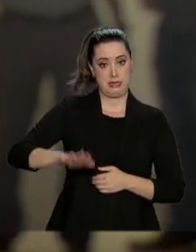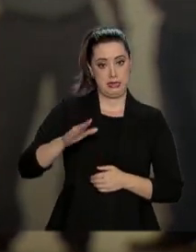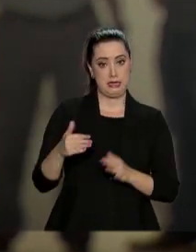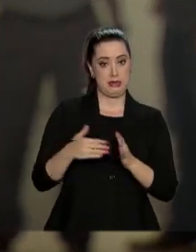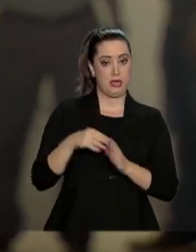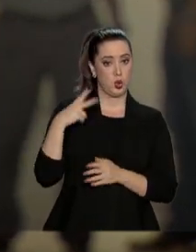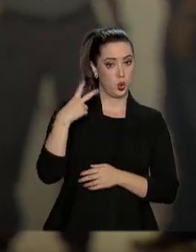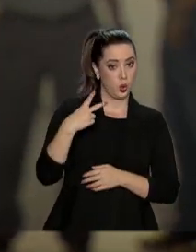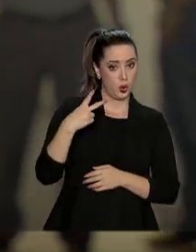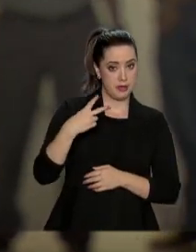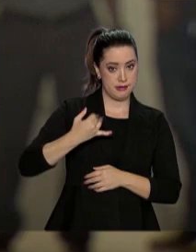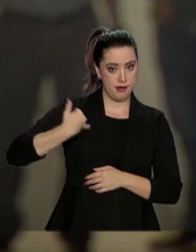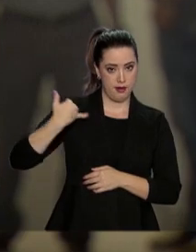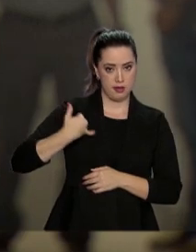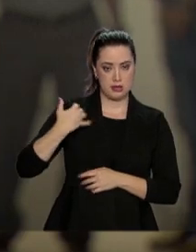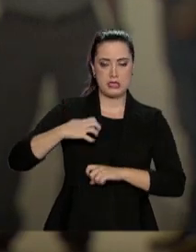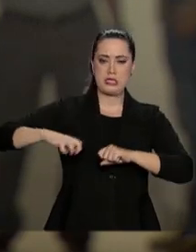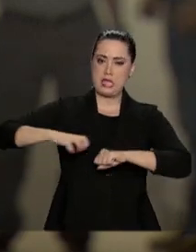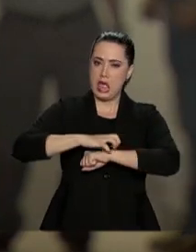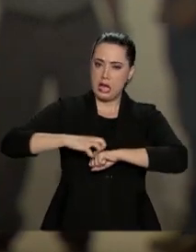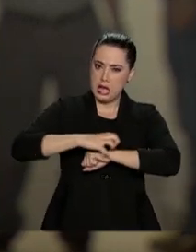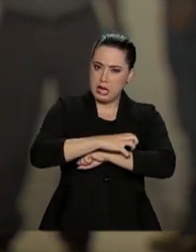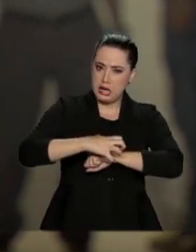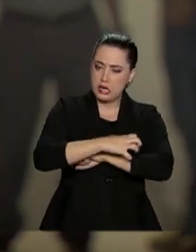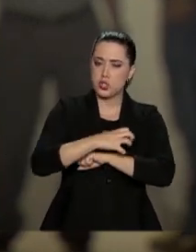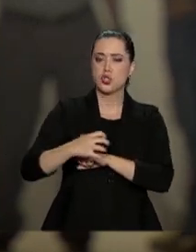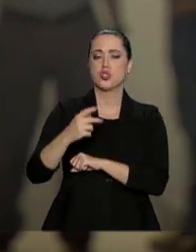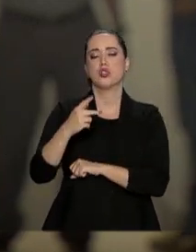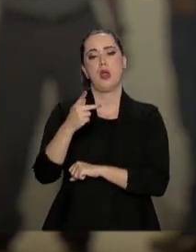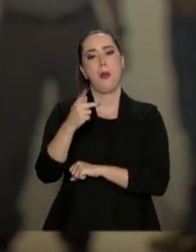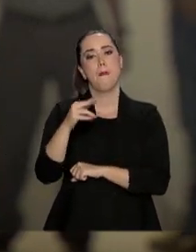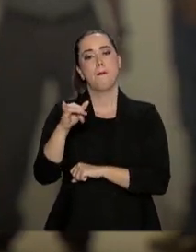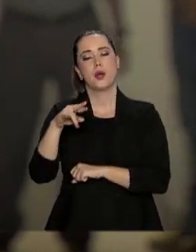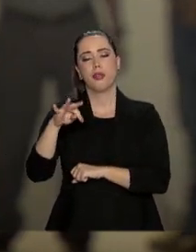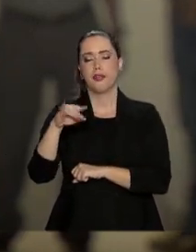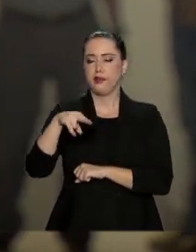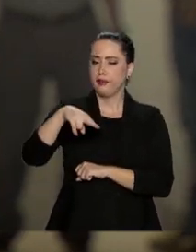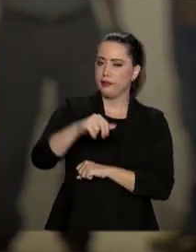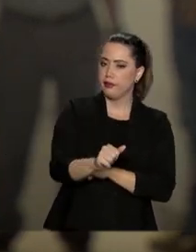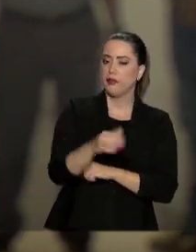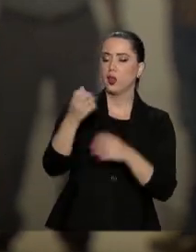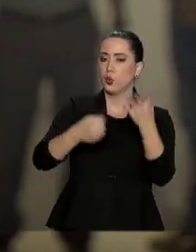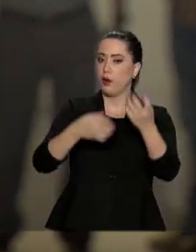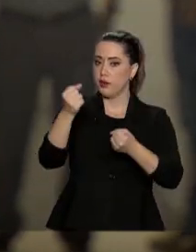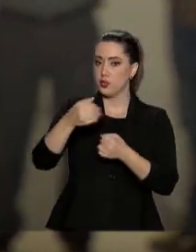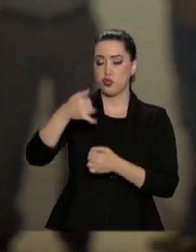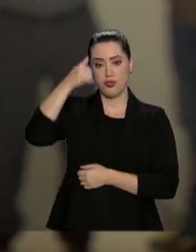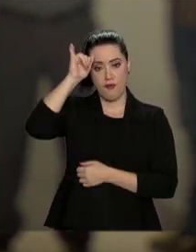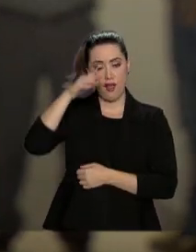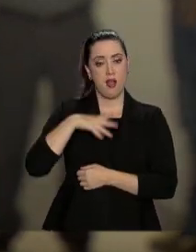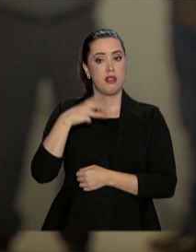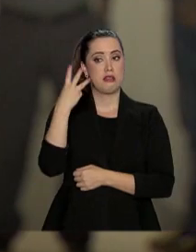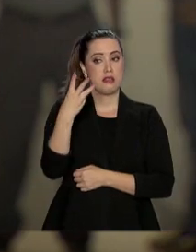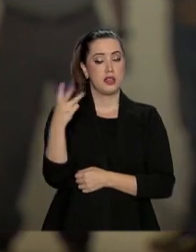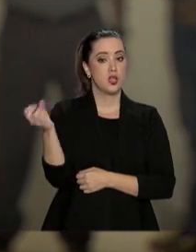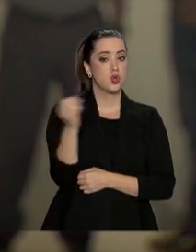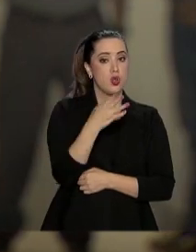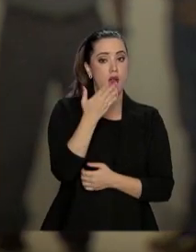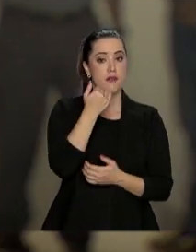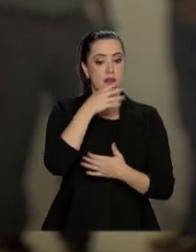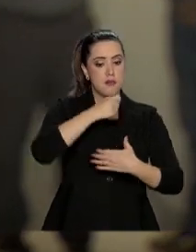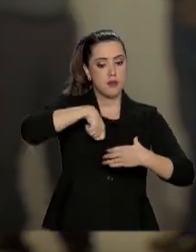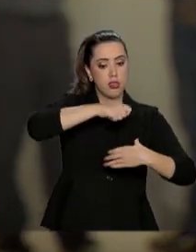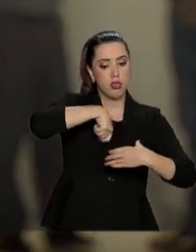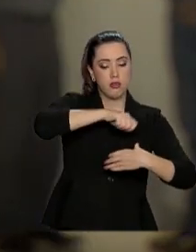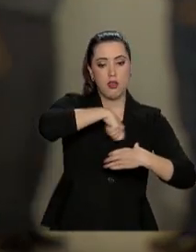2 anos de idade que são alérgicas às proteínas do leite de vaca terão acesso de graça a 3 novas fórmulas